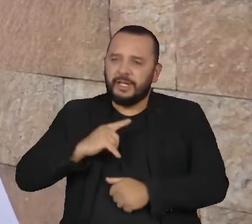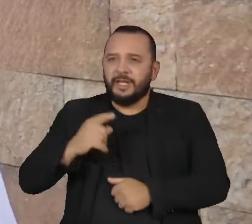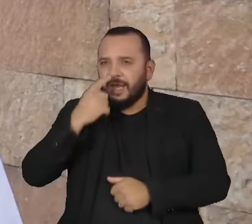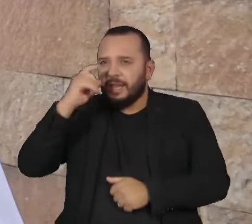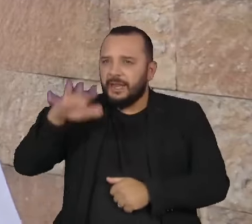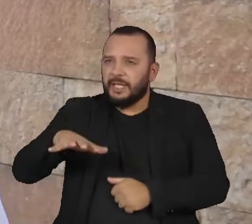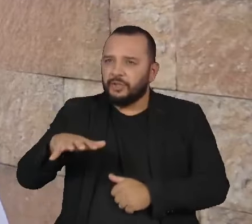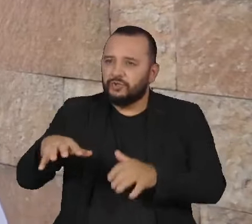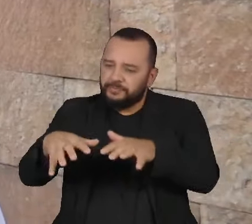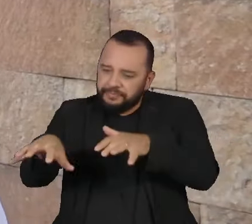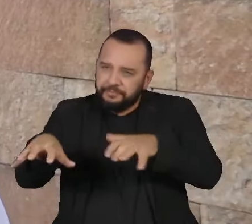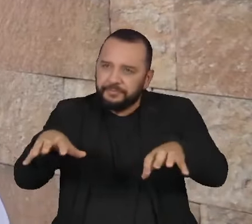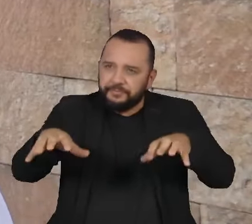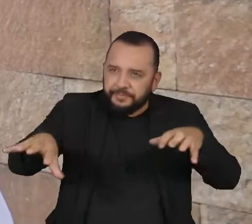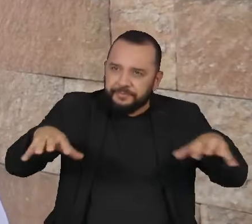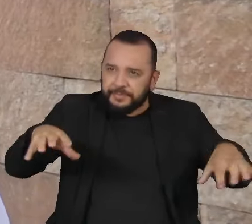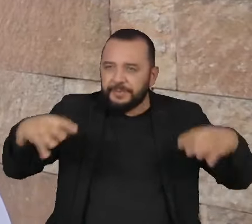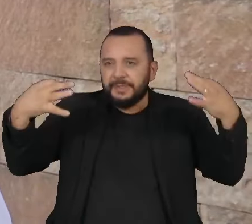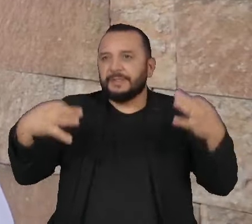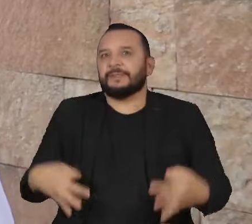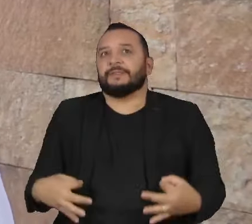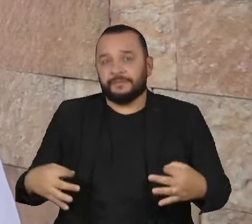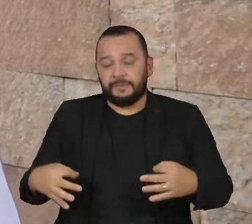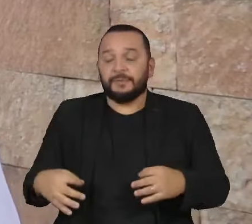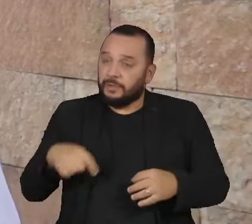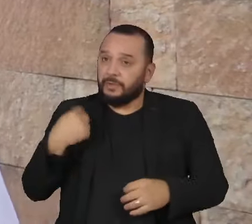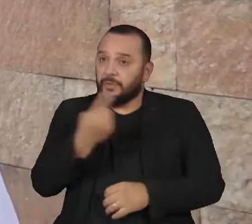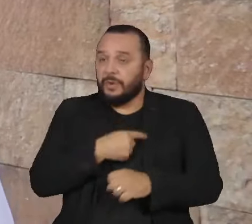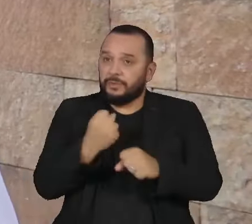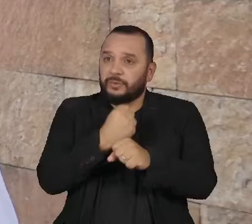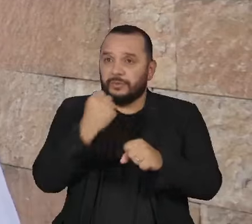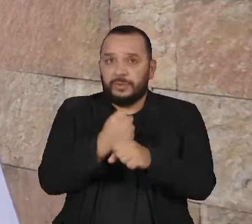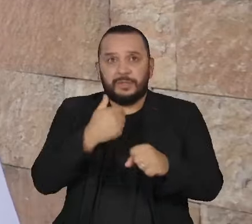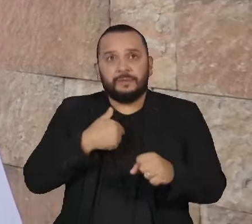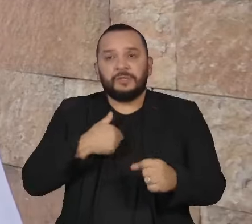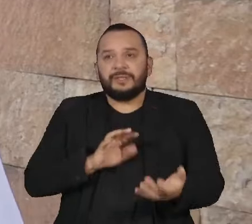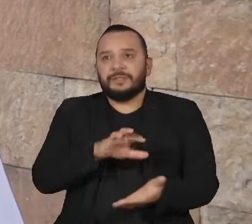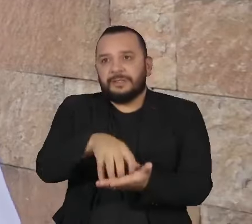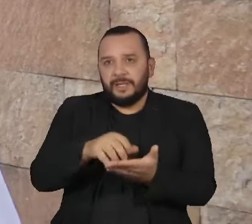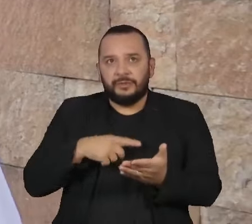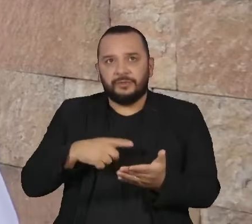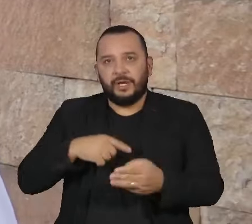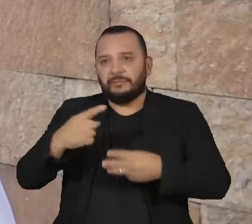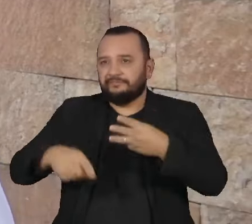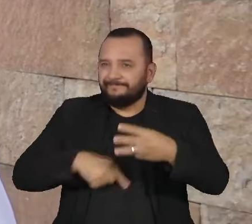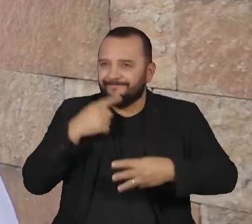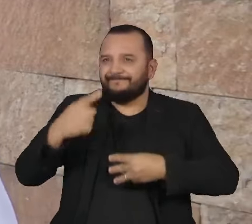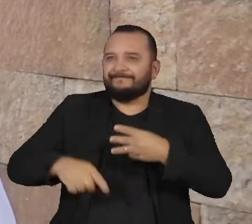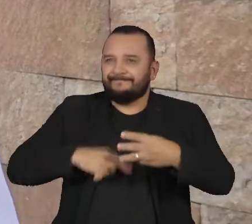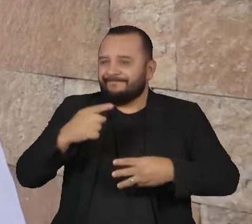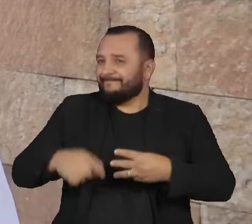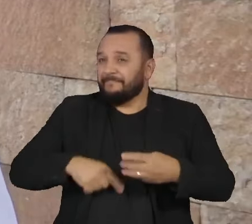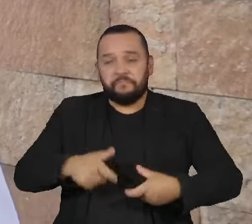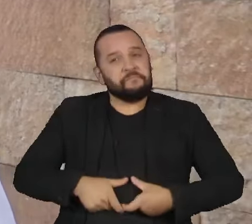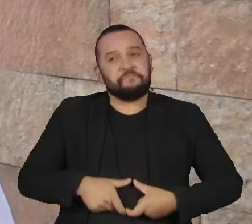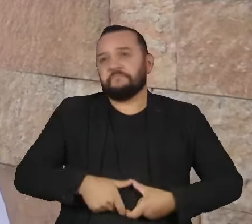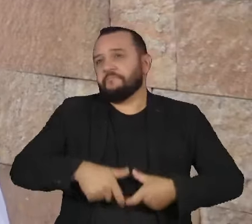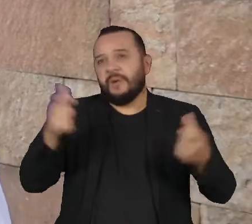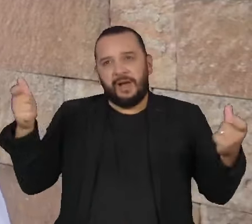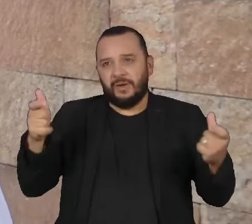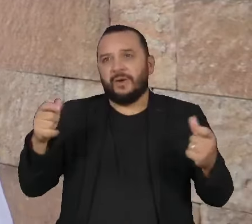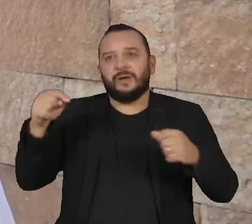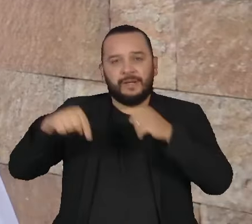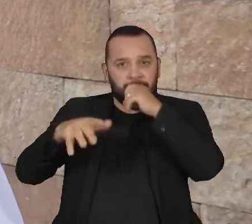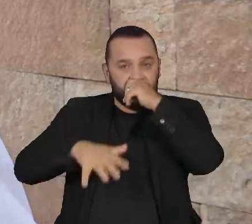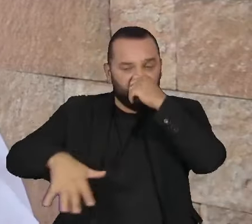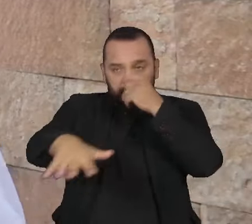estamos na iminência, da entrega do maior centro de tratamento e destinação de resíduos recicláveis